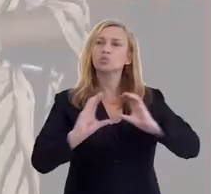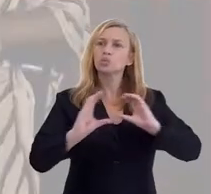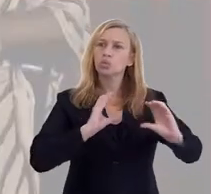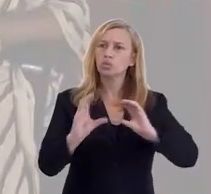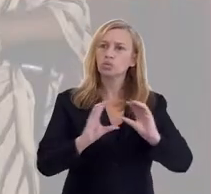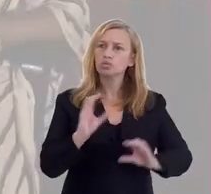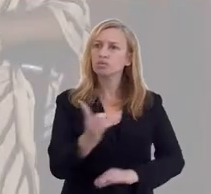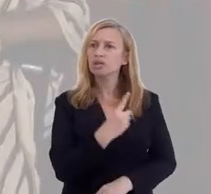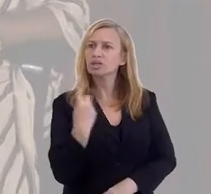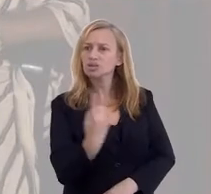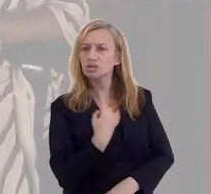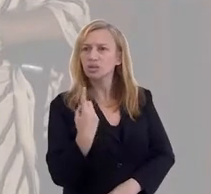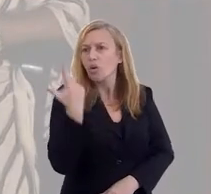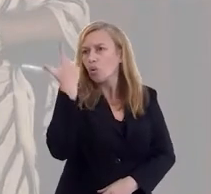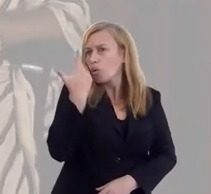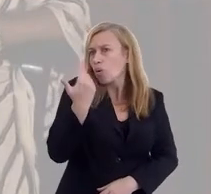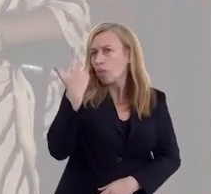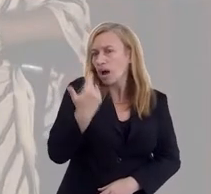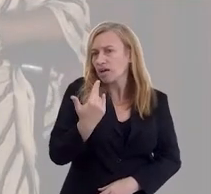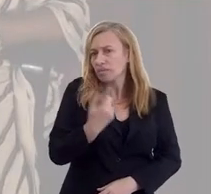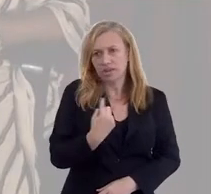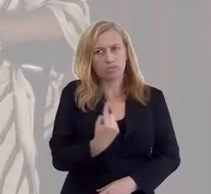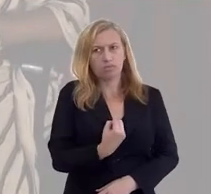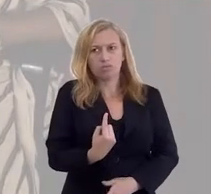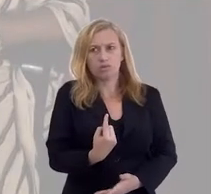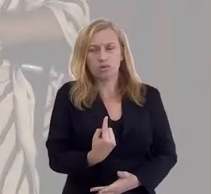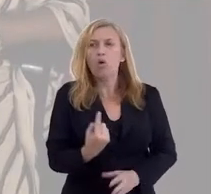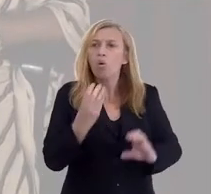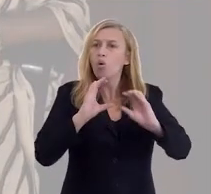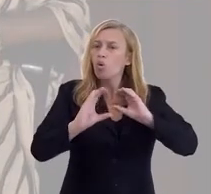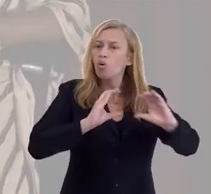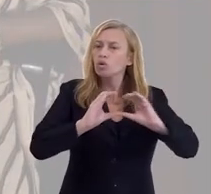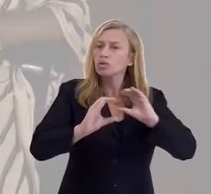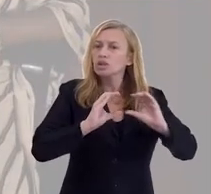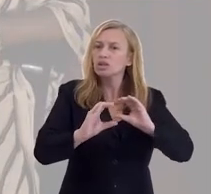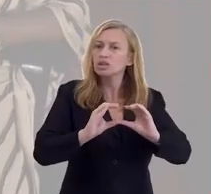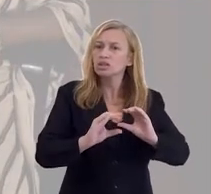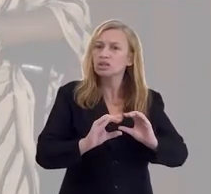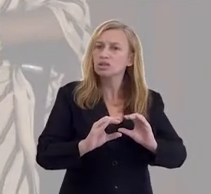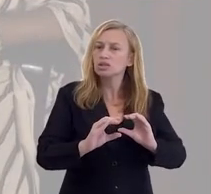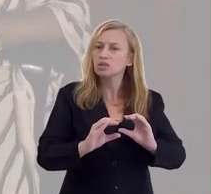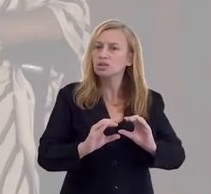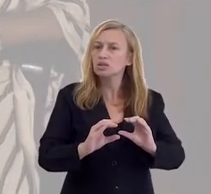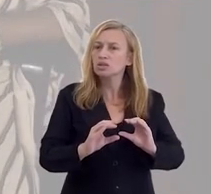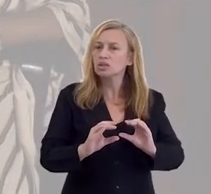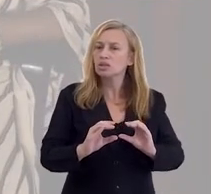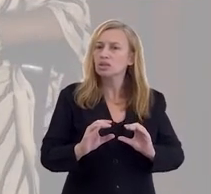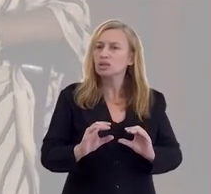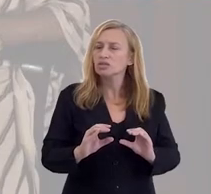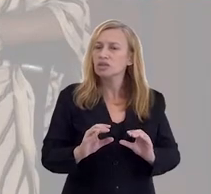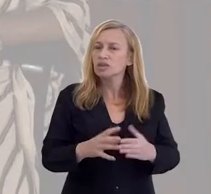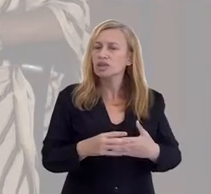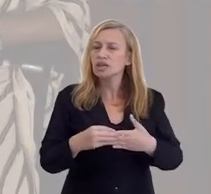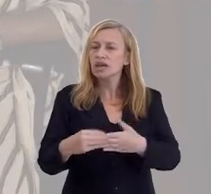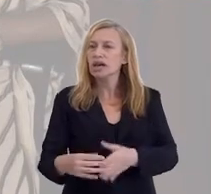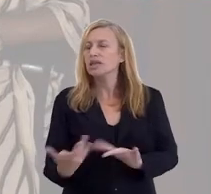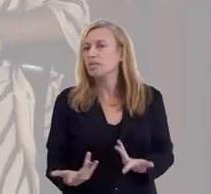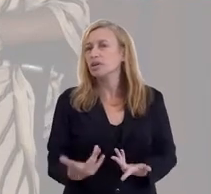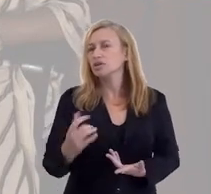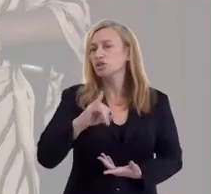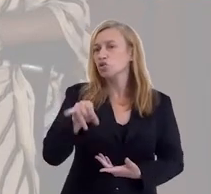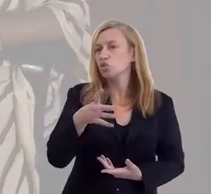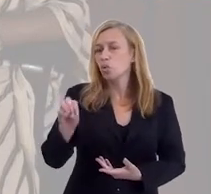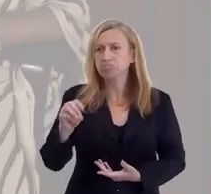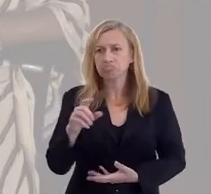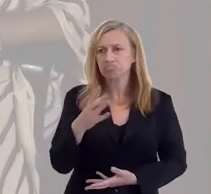em toda religião. E essas comunicações, para a gente, são naturais. Equivale a uma comunicação trazida pelo seu